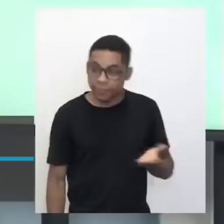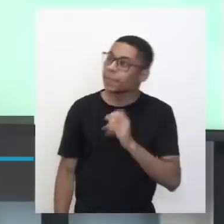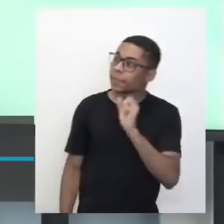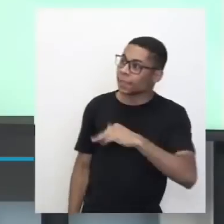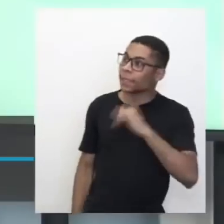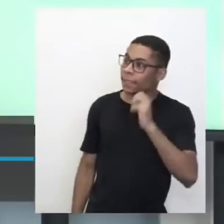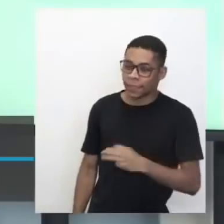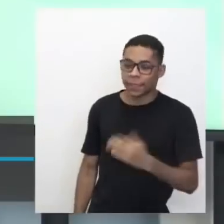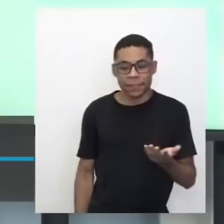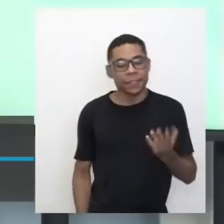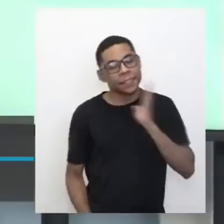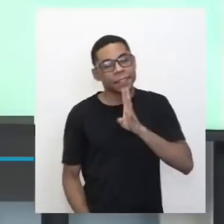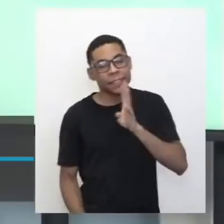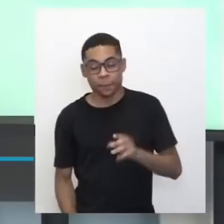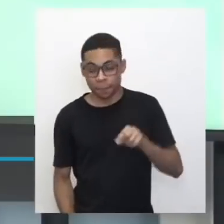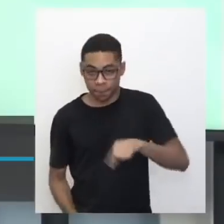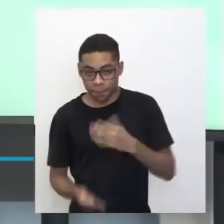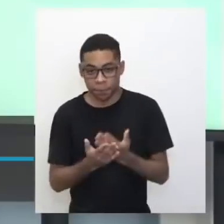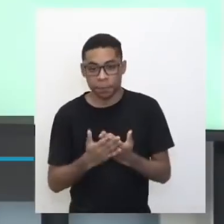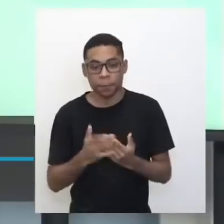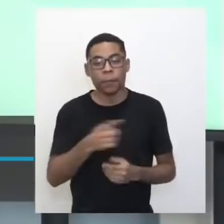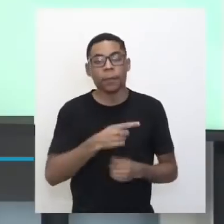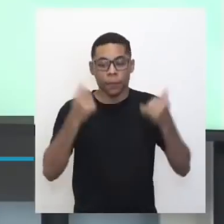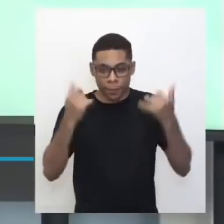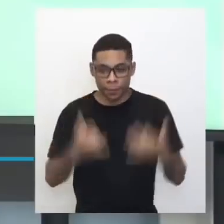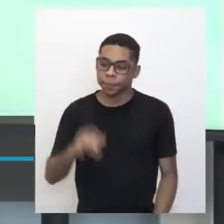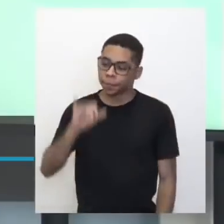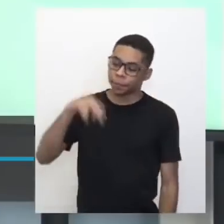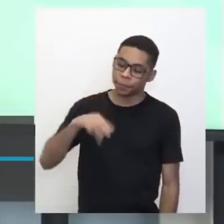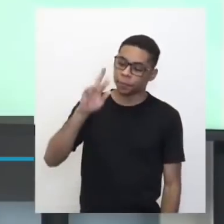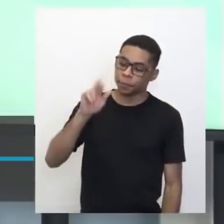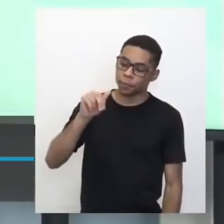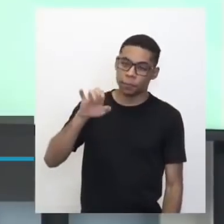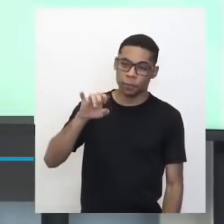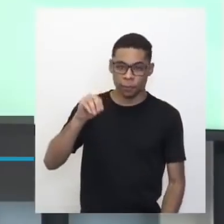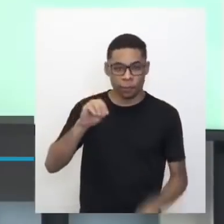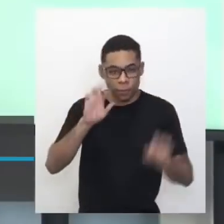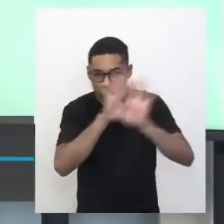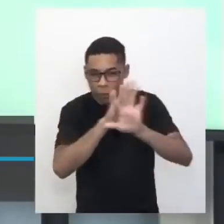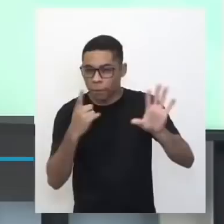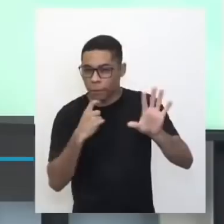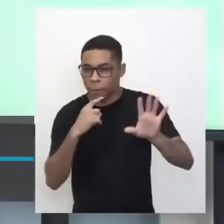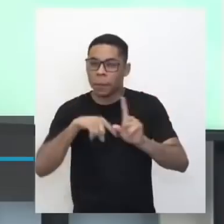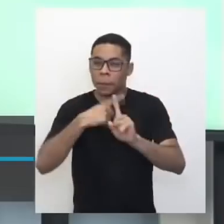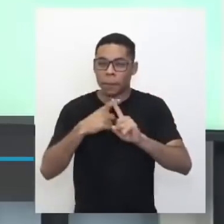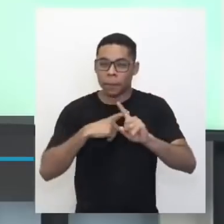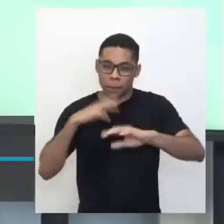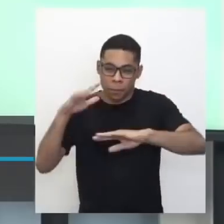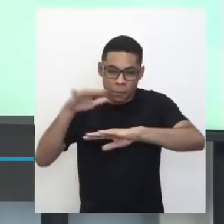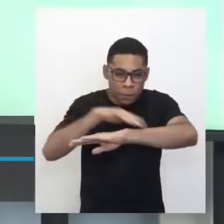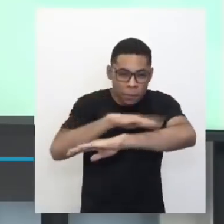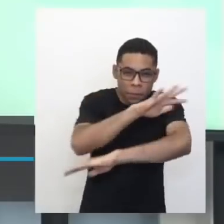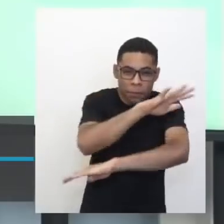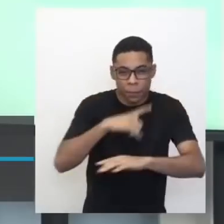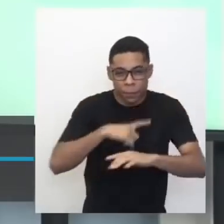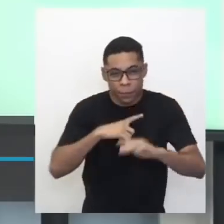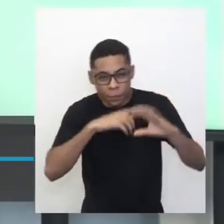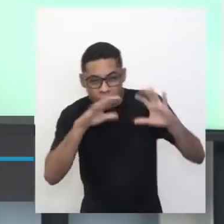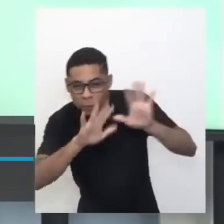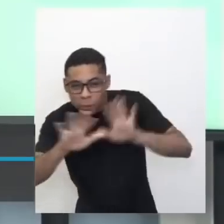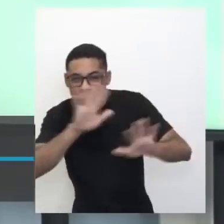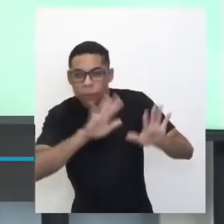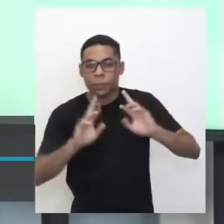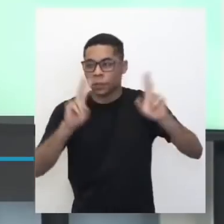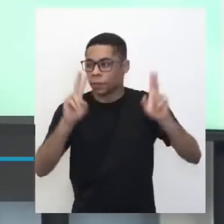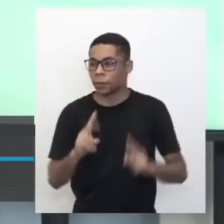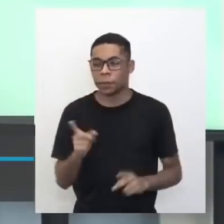Bom, a aula de hoje, que a gente vai falar do infravermelho até o ultravioleta, ela ainda envolve aquela habilidade que nós estamos conversando com você aí já há